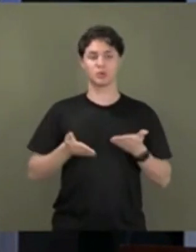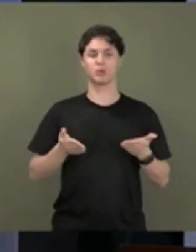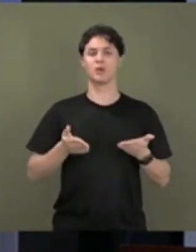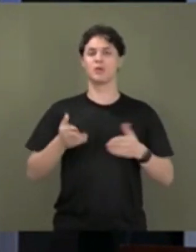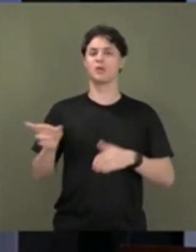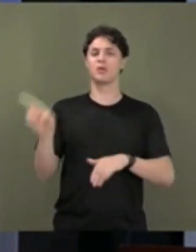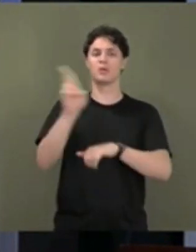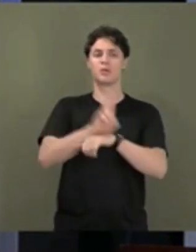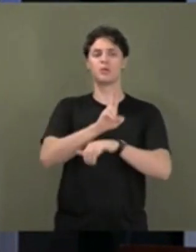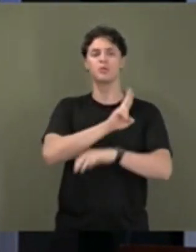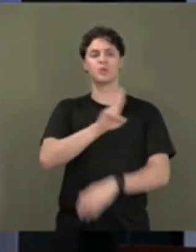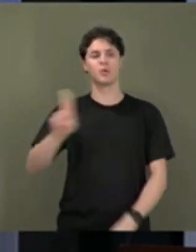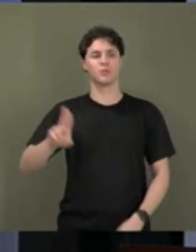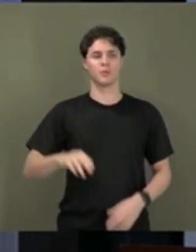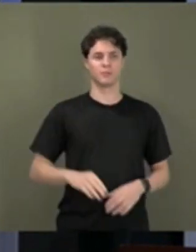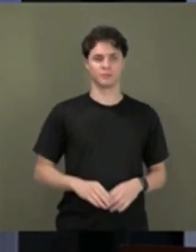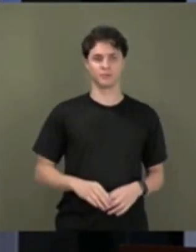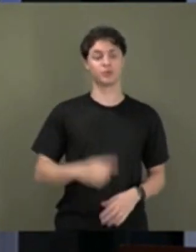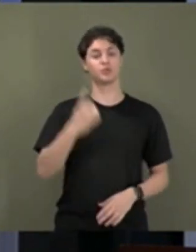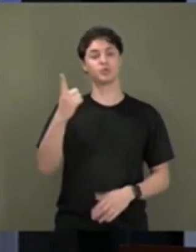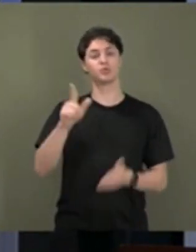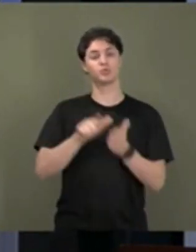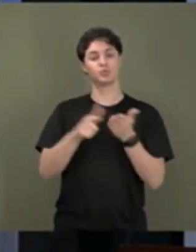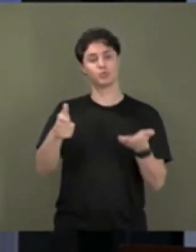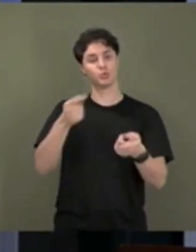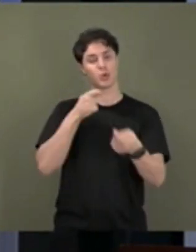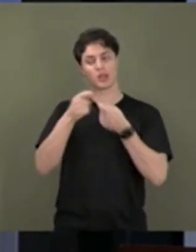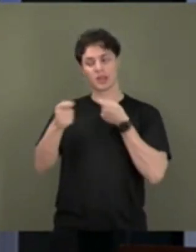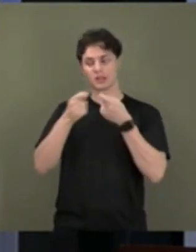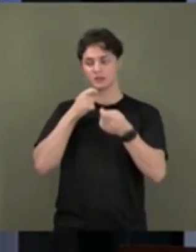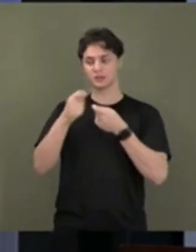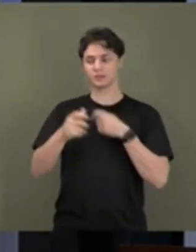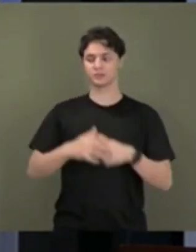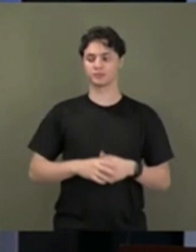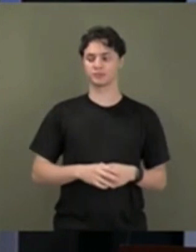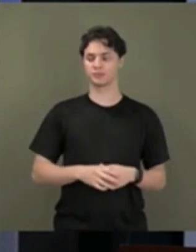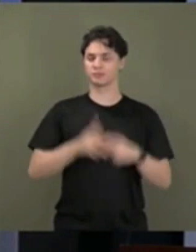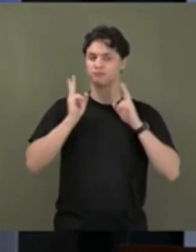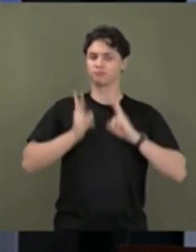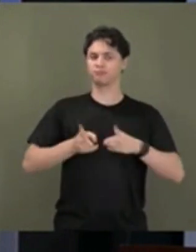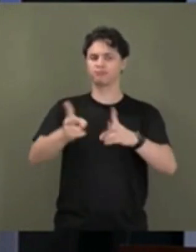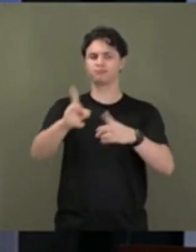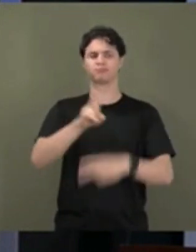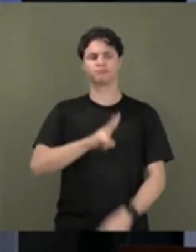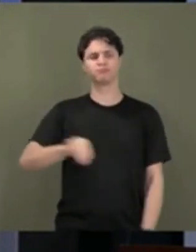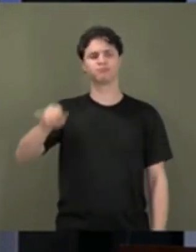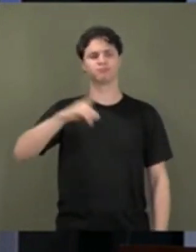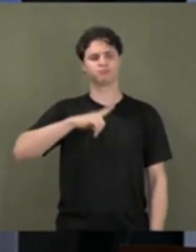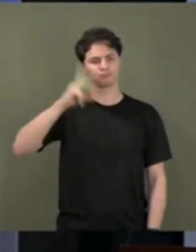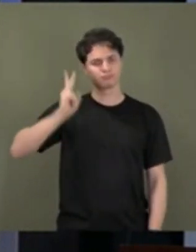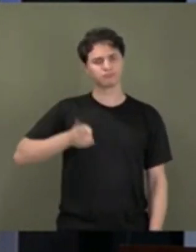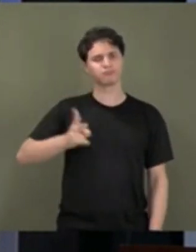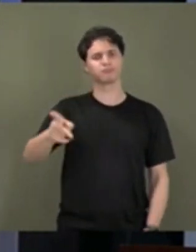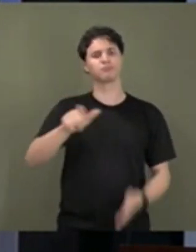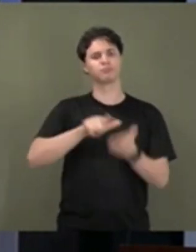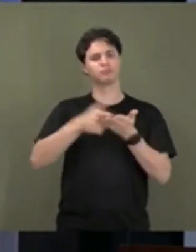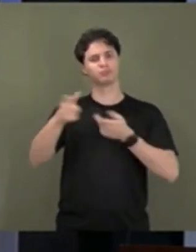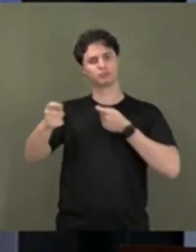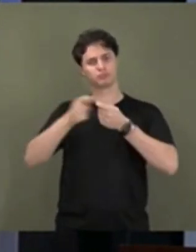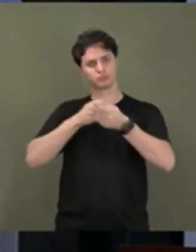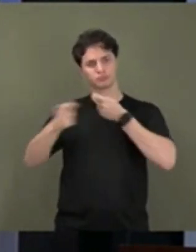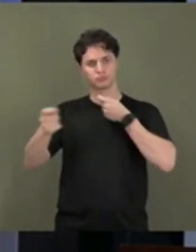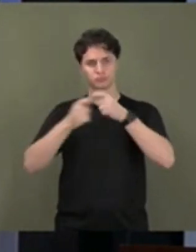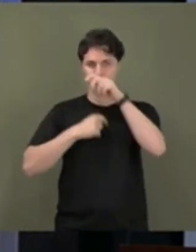de um jornalista, que sempre será jornalista. O atual